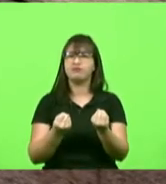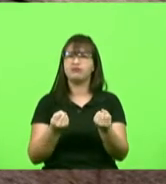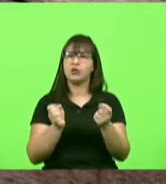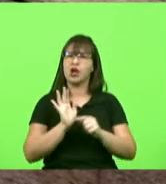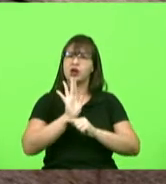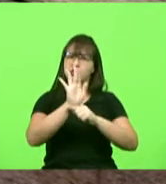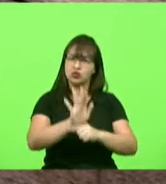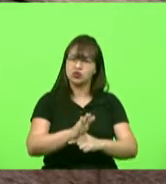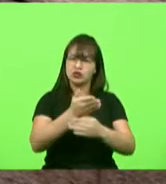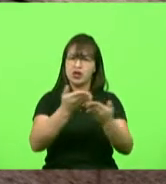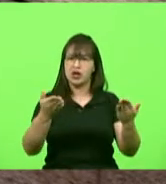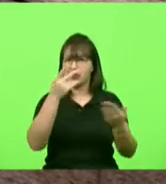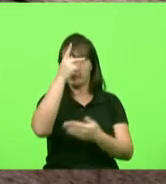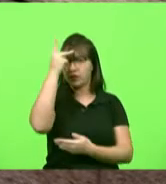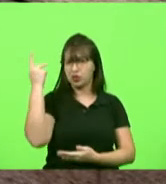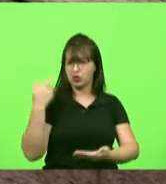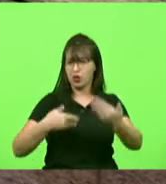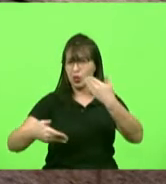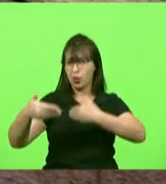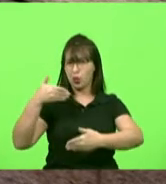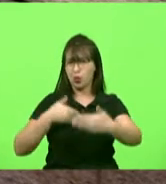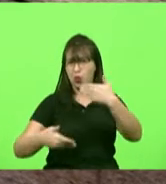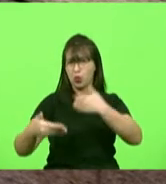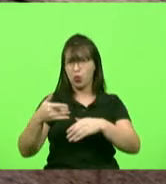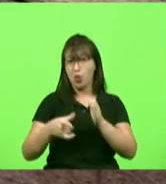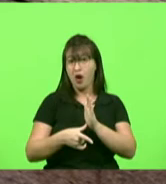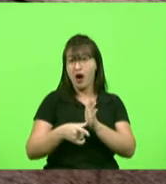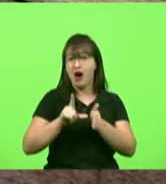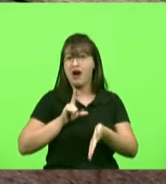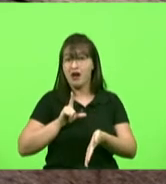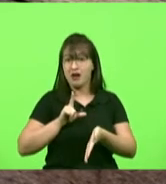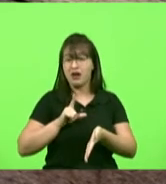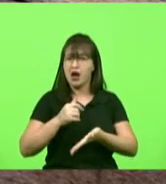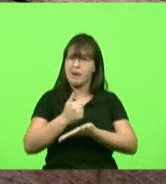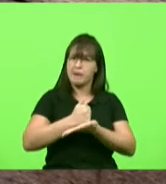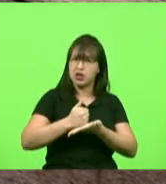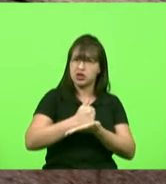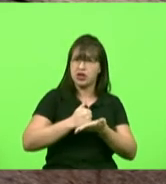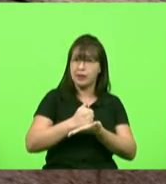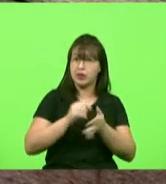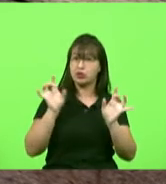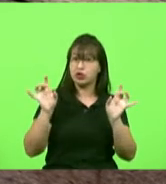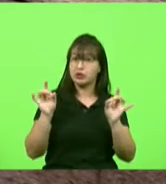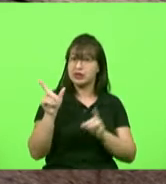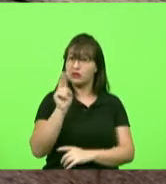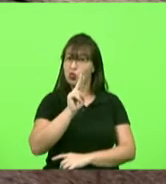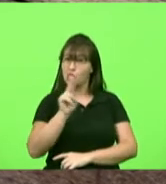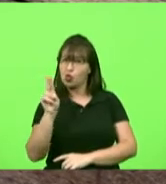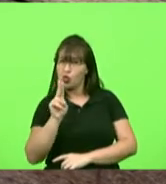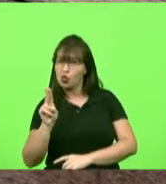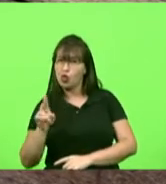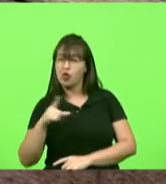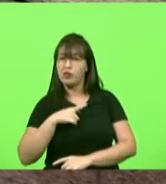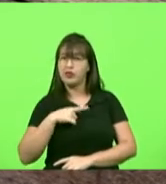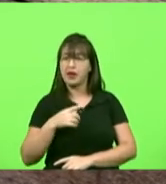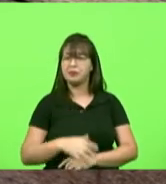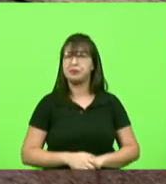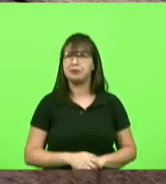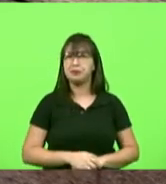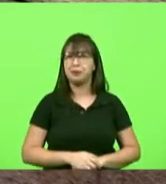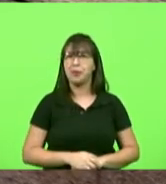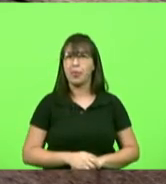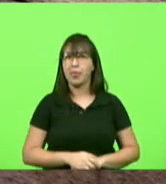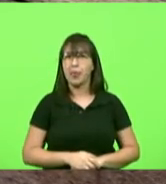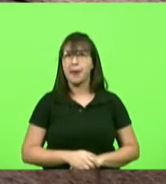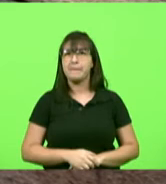poderem se tratar de forma precoce e com medicamentos bem específicos mais 30 segundos presidente por favor